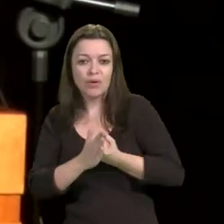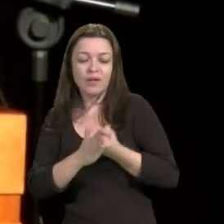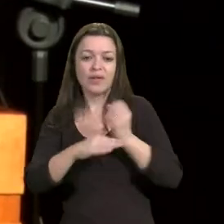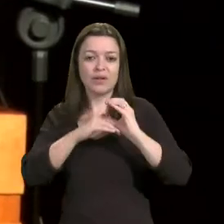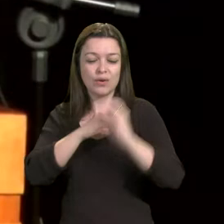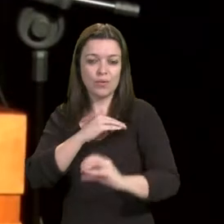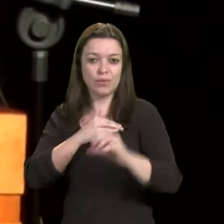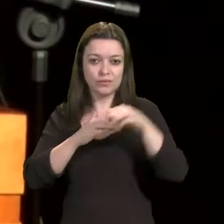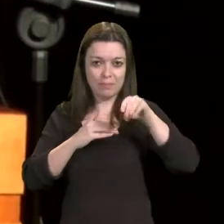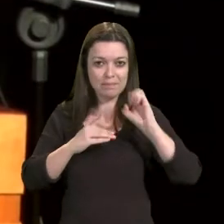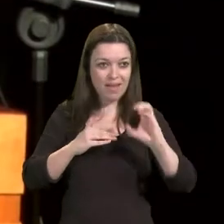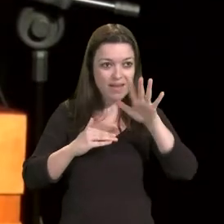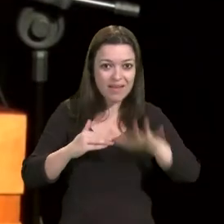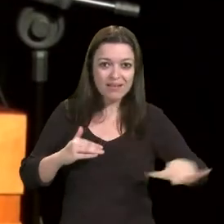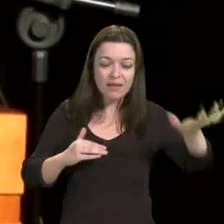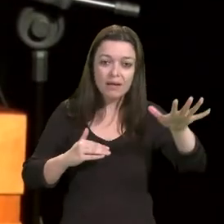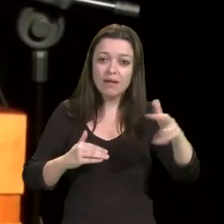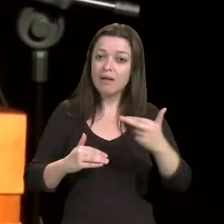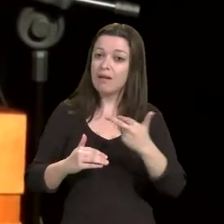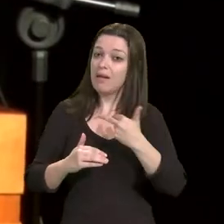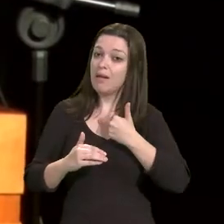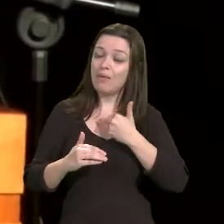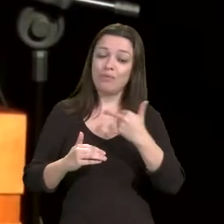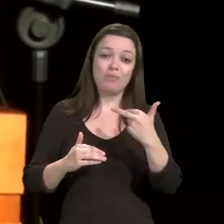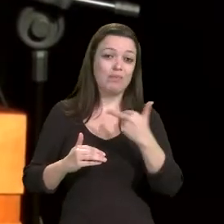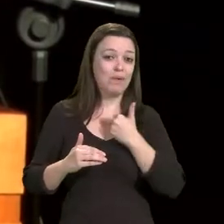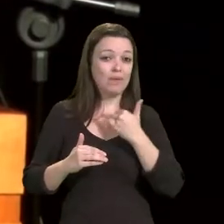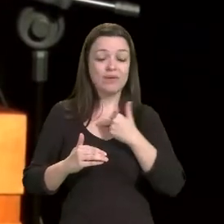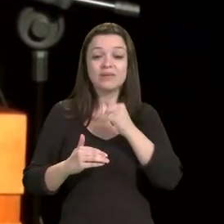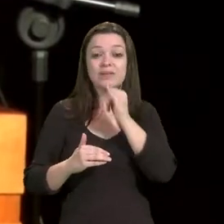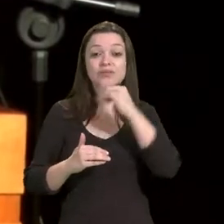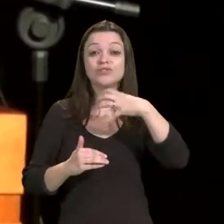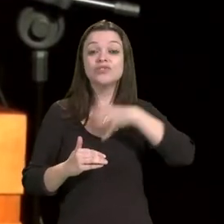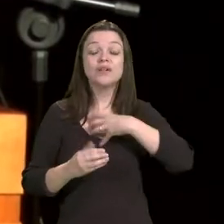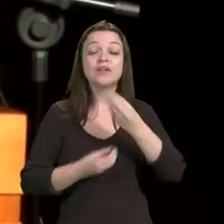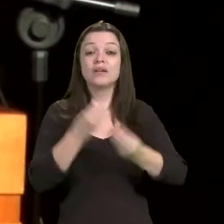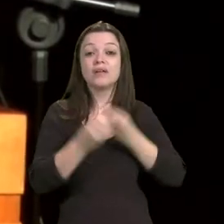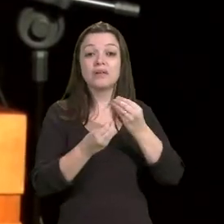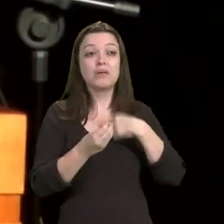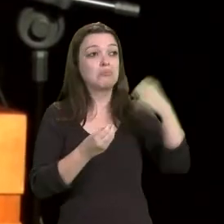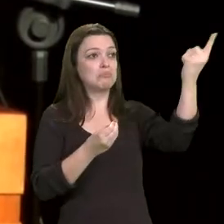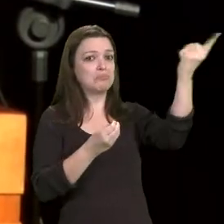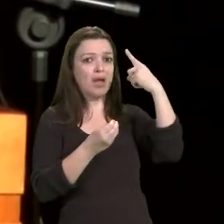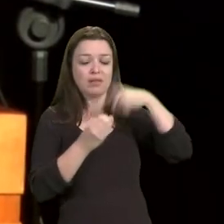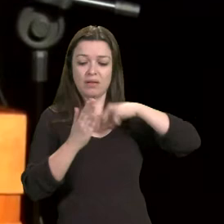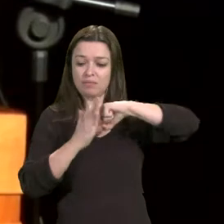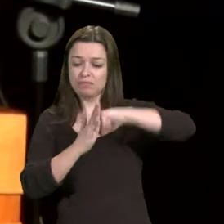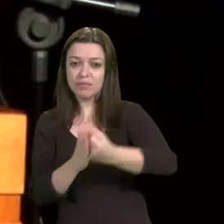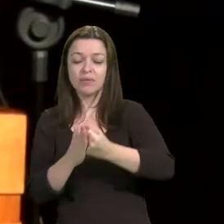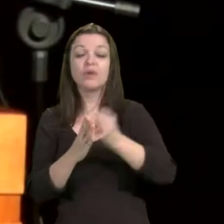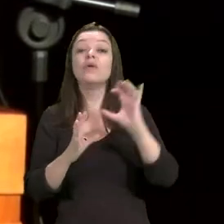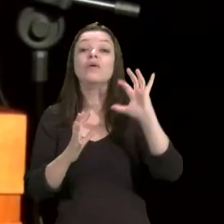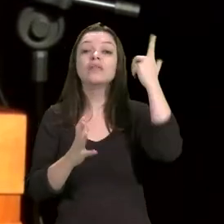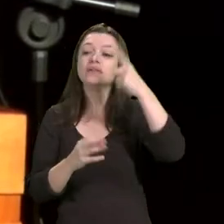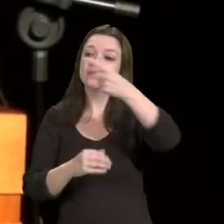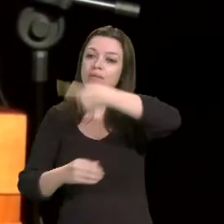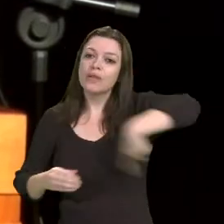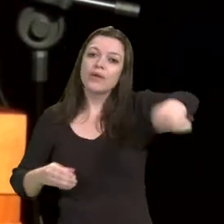não pode ser outra coisa como essa tragédia